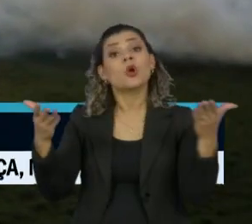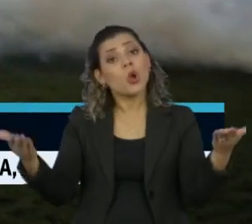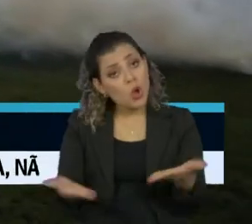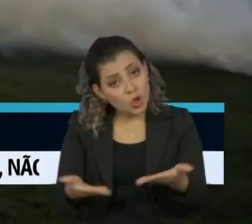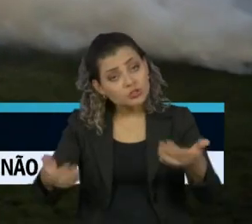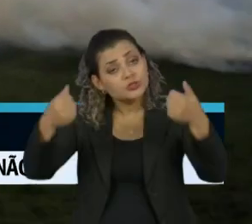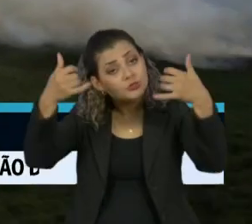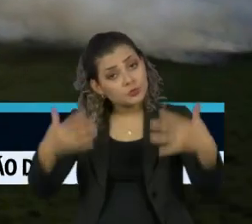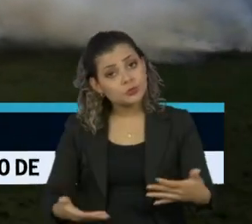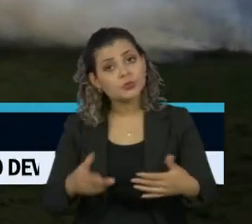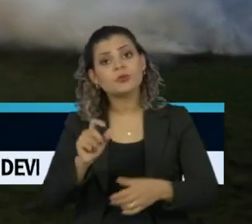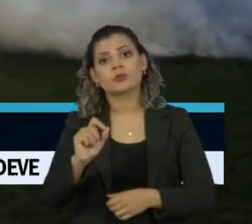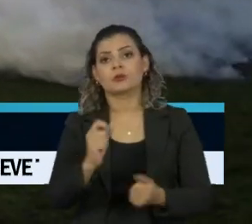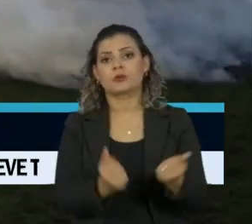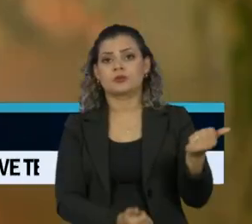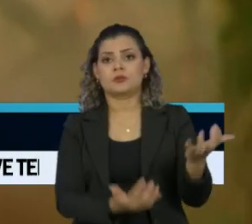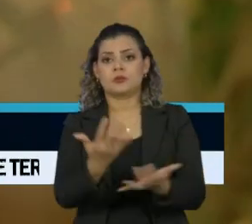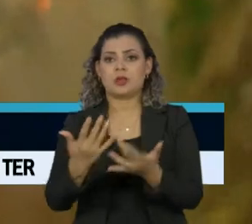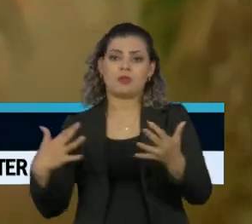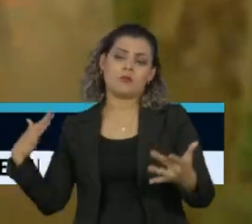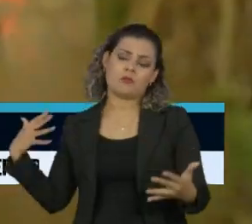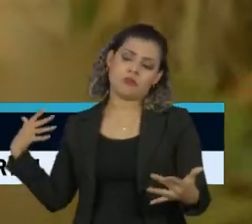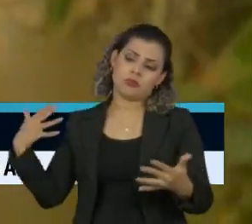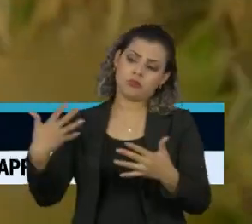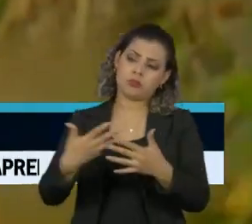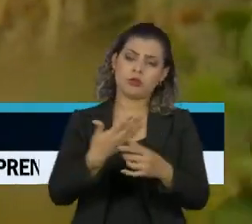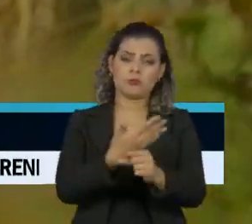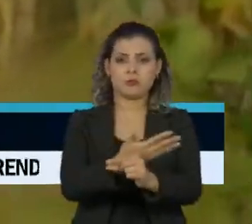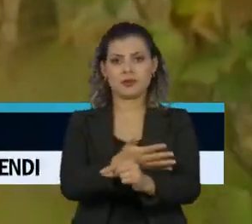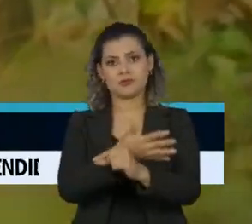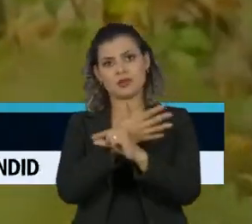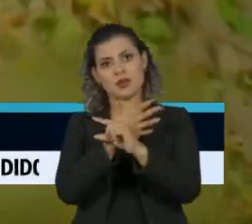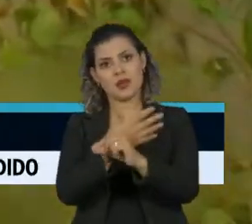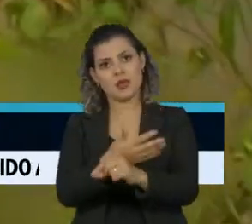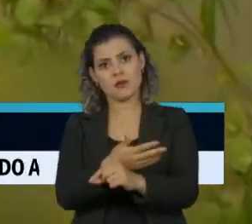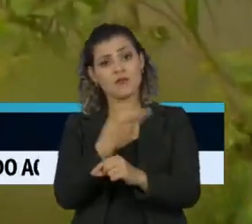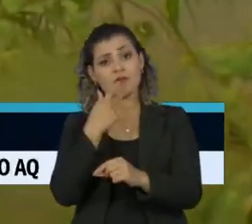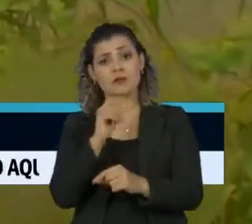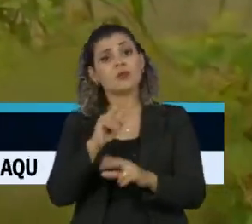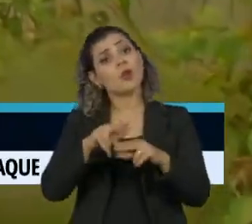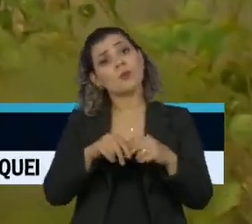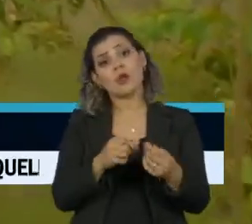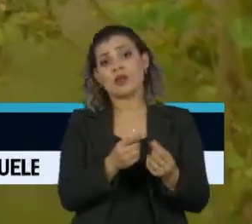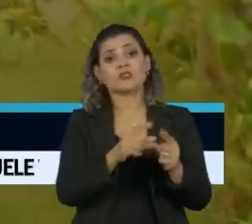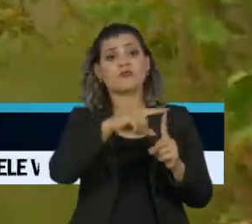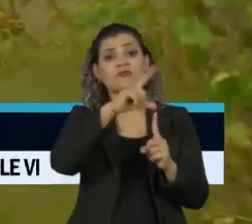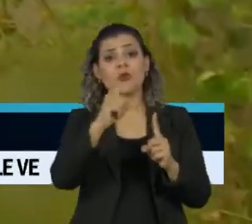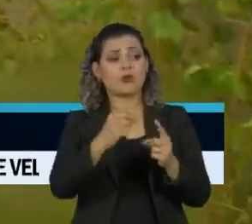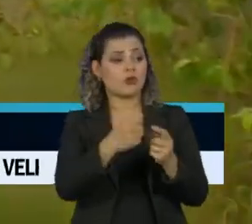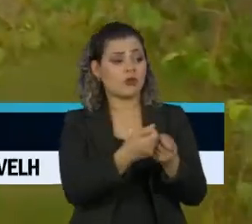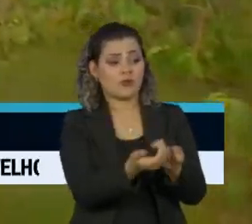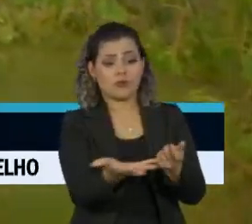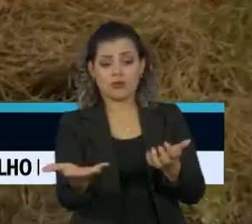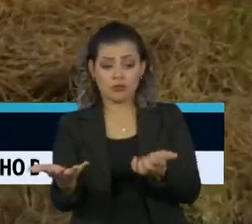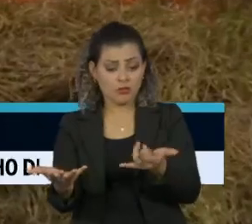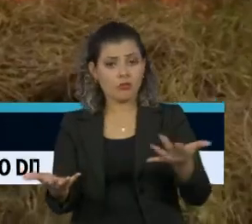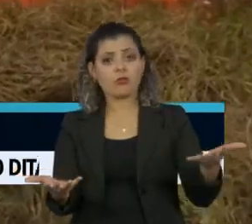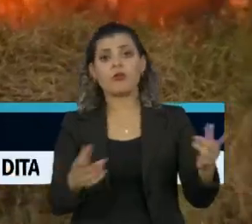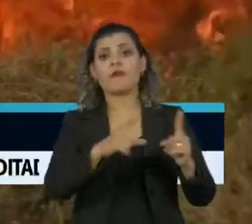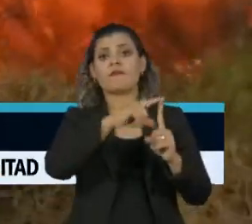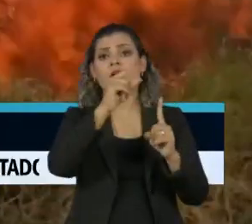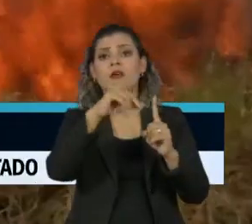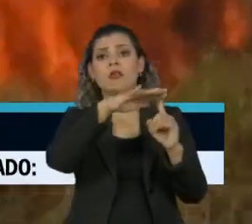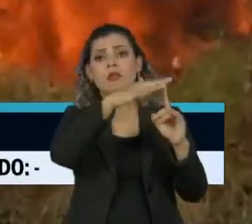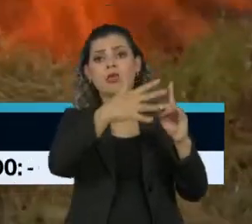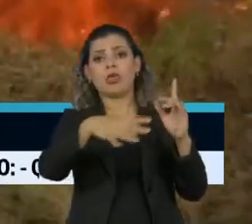os maiores incêndios da história do Pantanal ao acúmulo de folhagens nas florestas. A tese é refutada